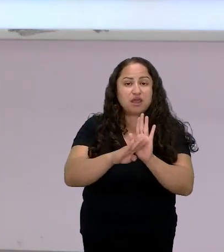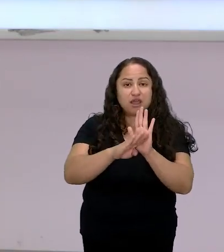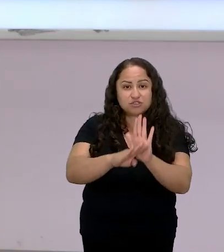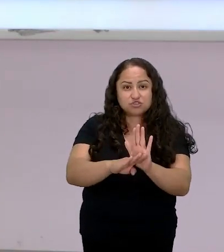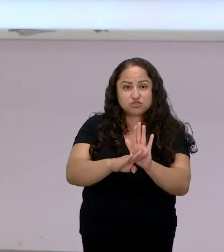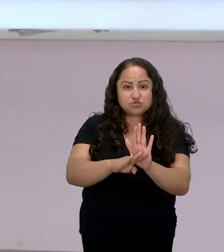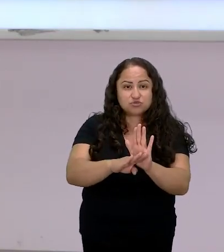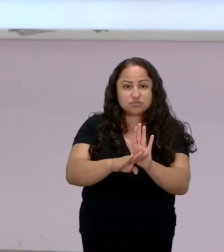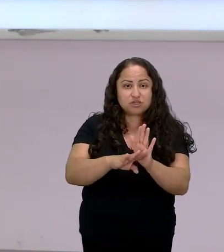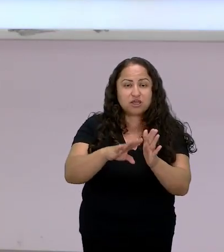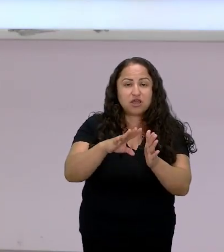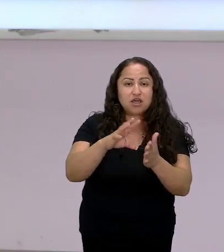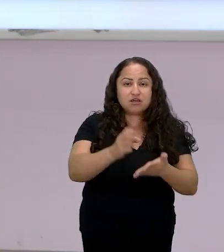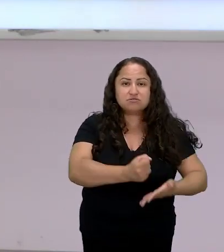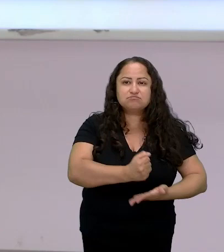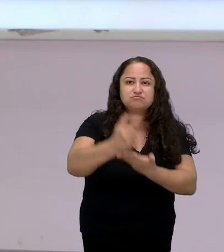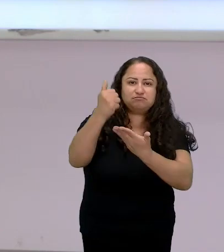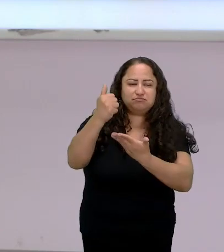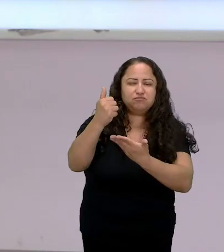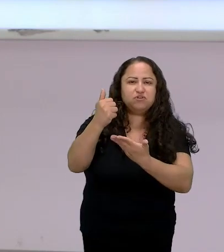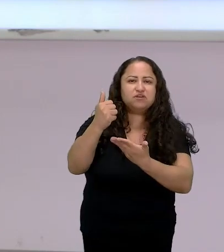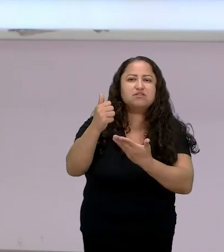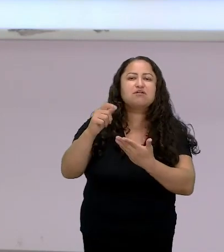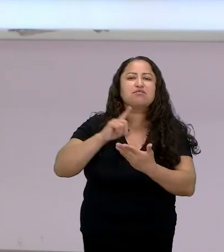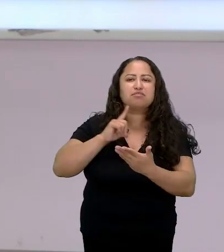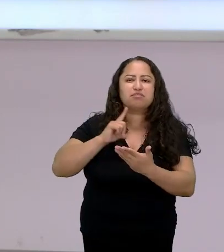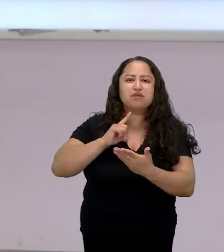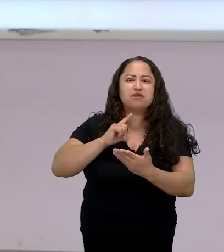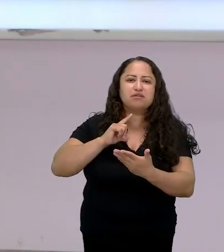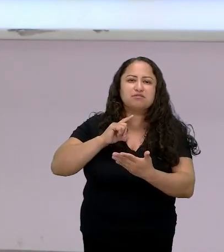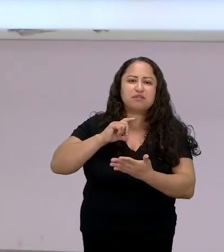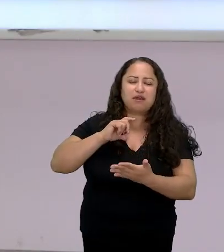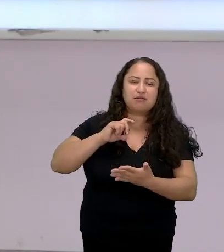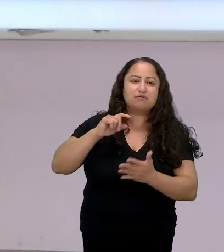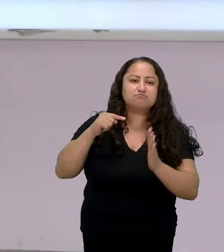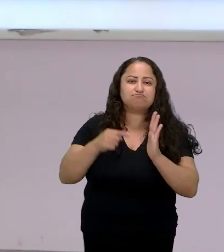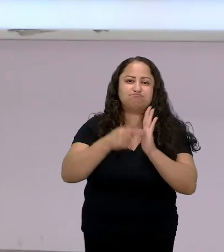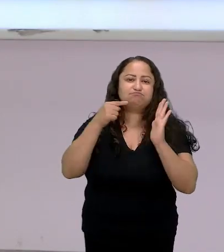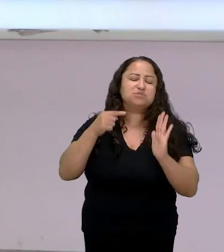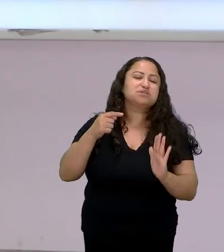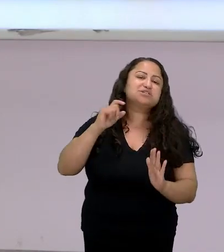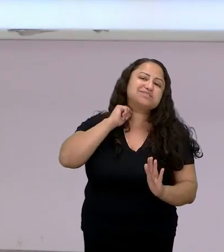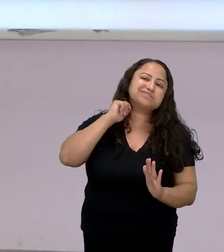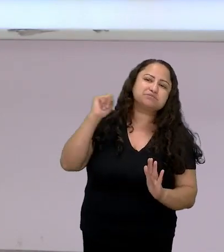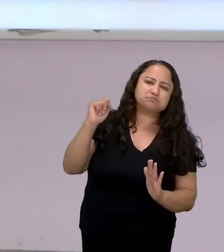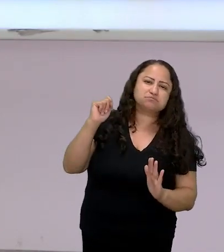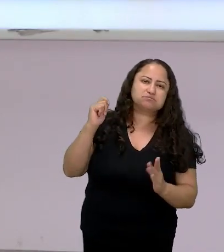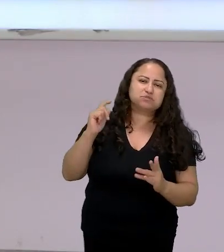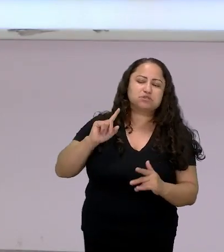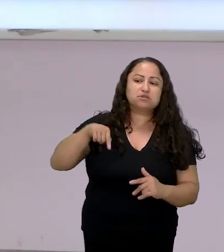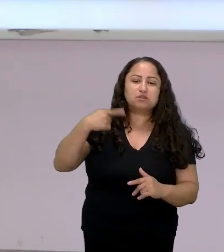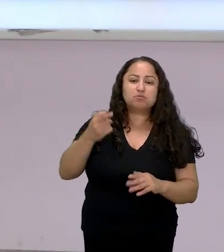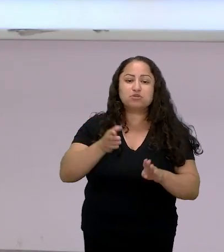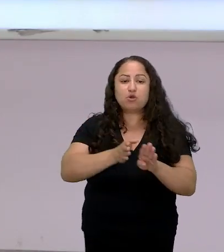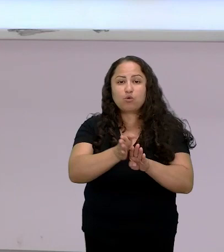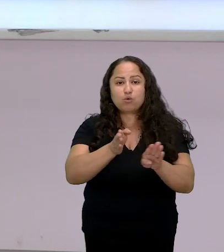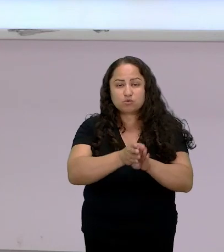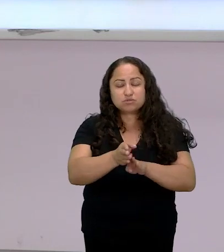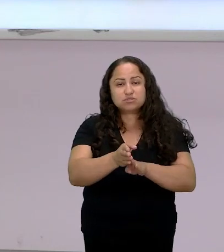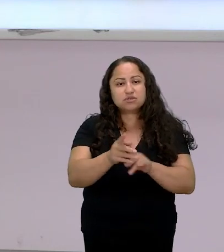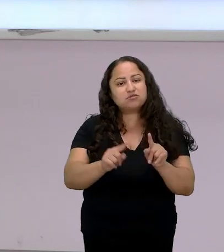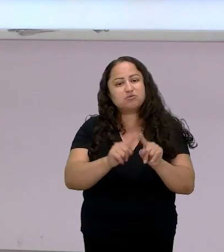salvá-la da condenação às bruxas né é que dá esse conselho mas ela traz essa